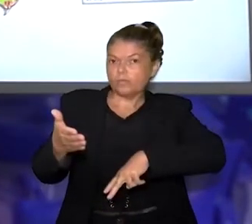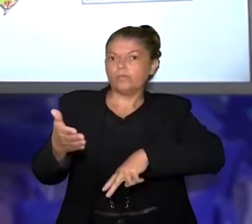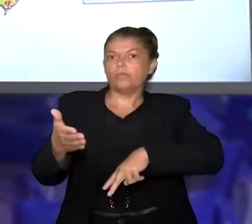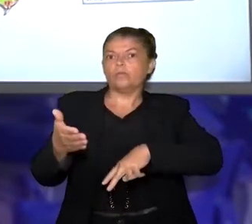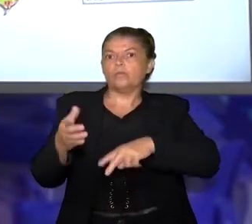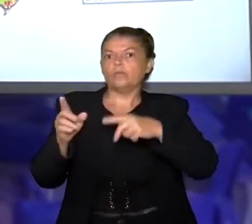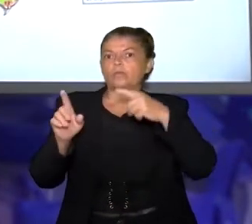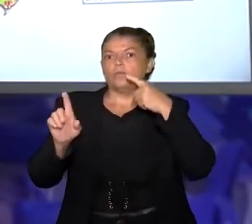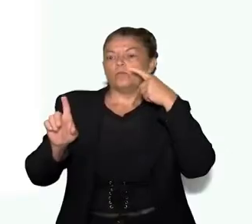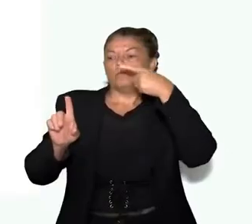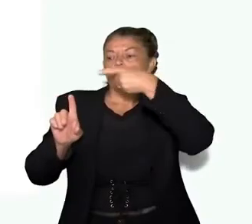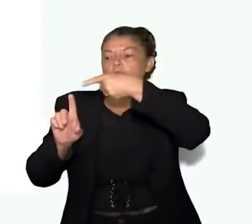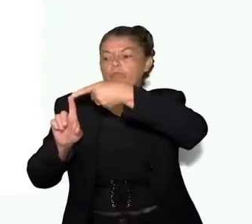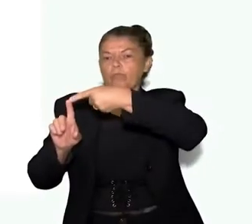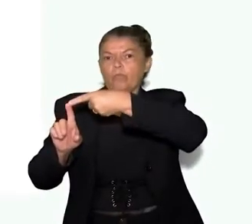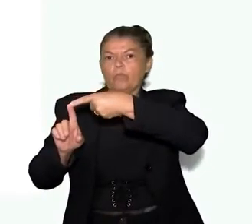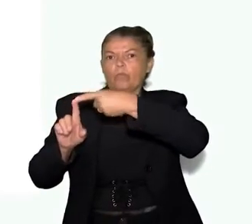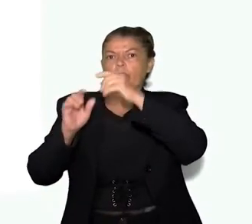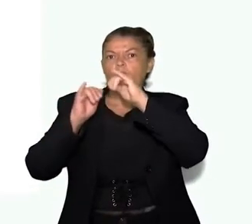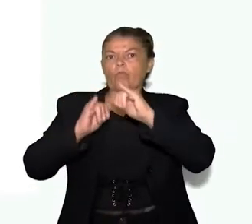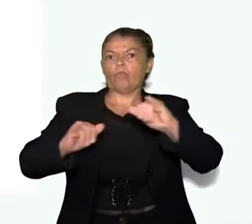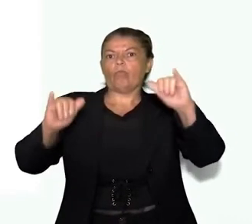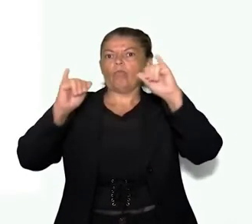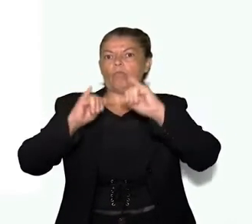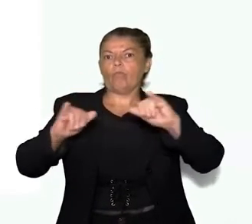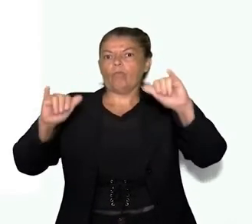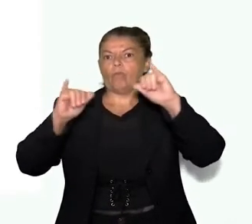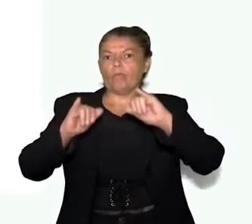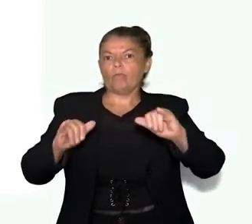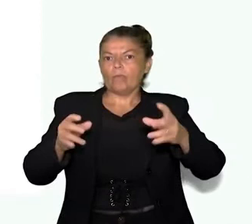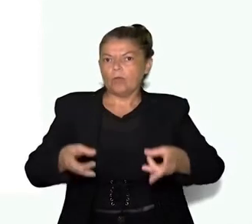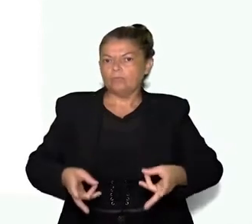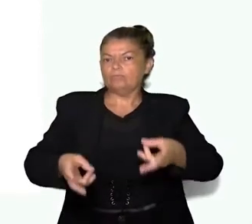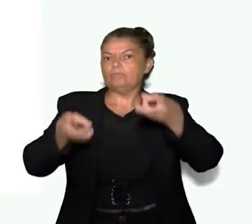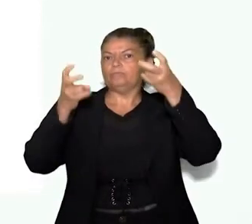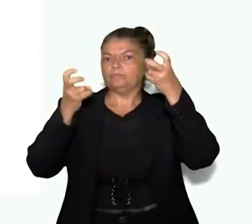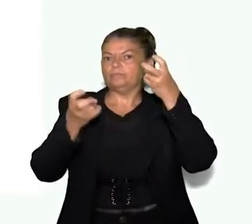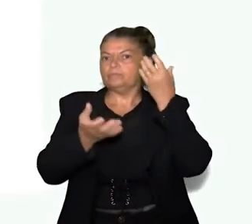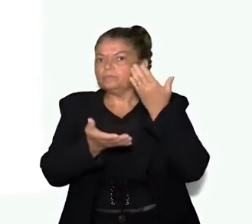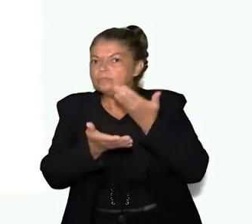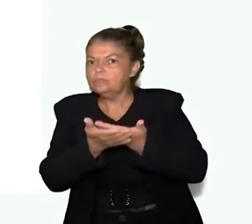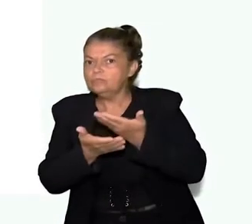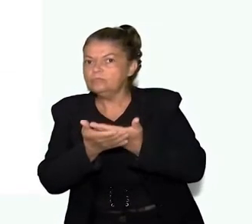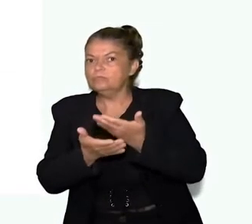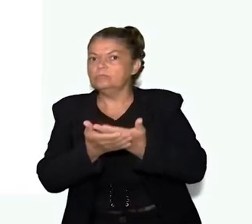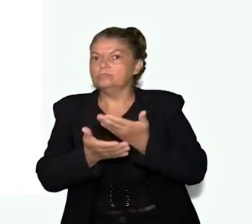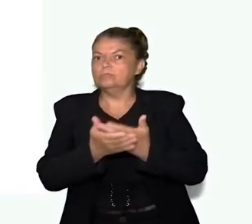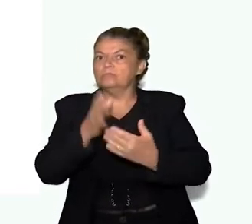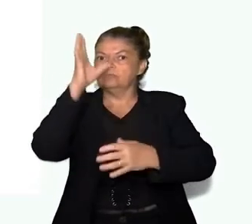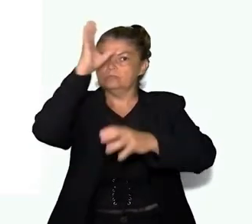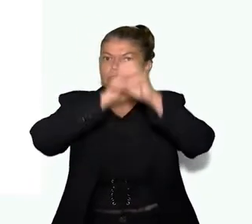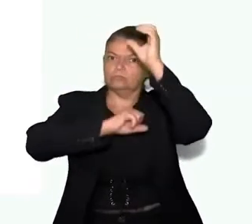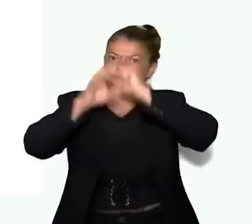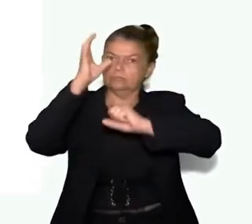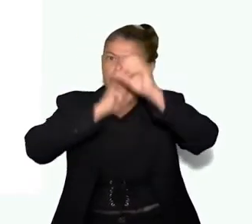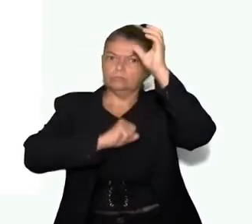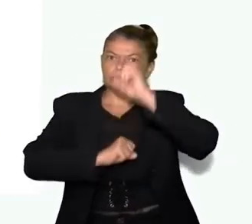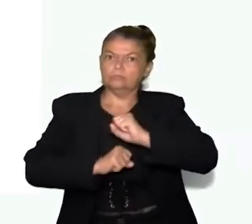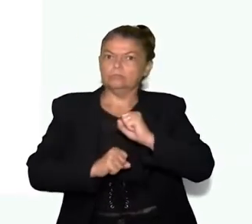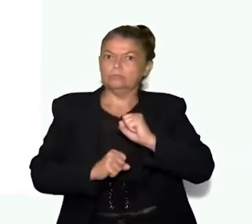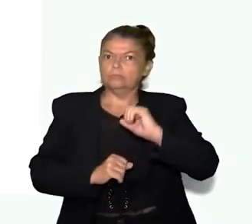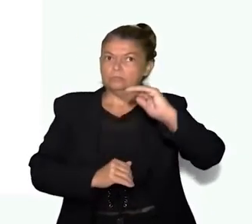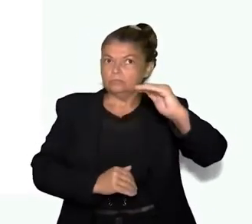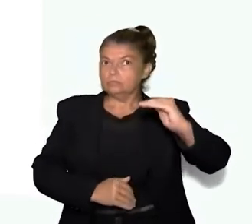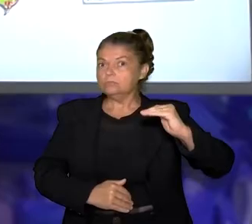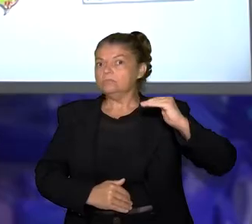seja, a informação. Esse objetivo é de informar, suscitar o conteúdo a ser estudado. Costuma estar sempre localizado na